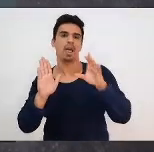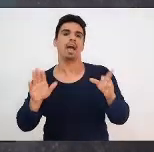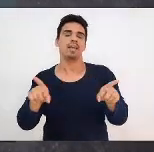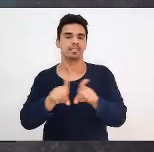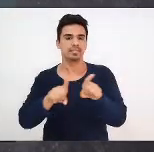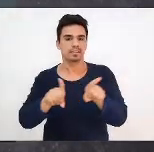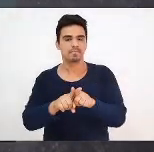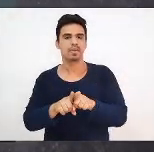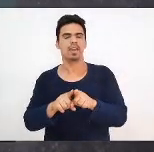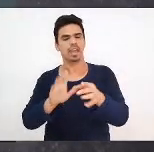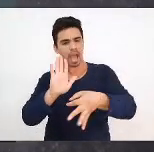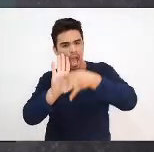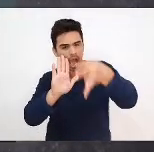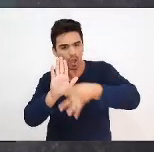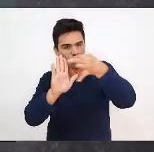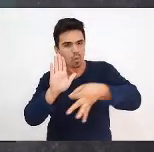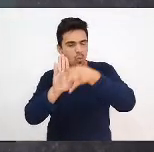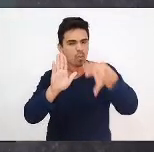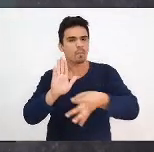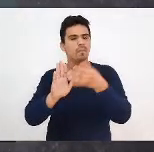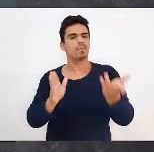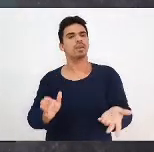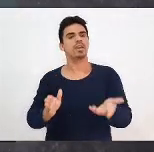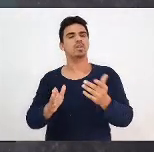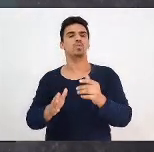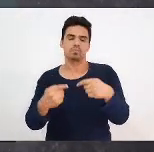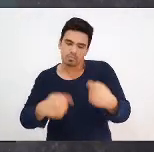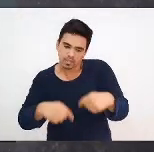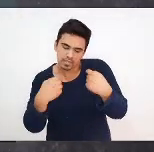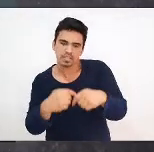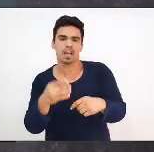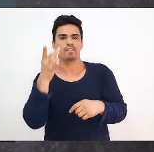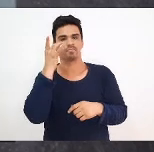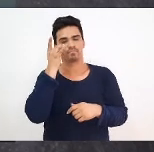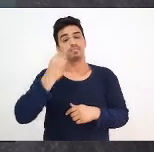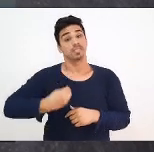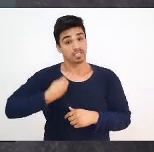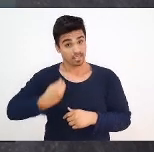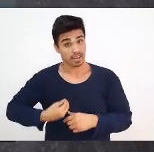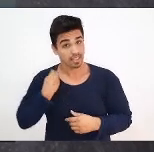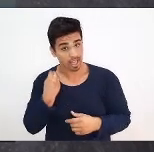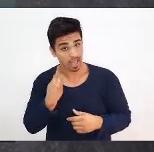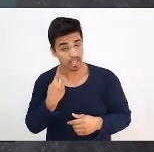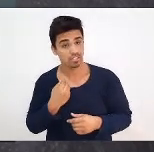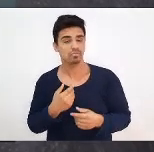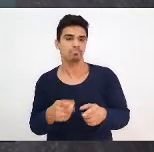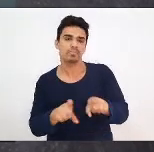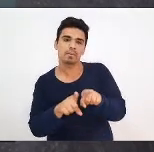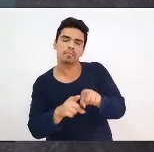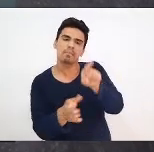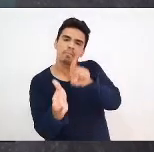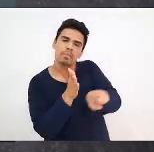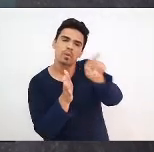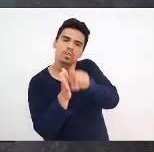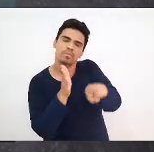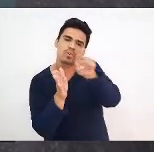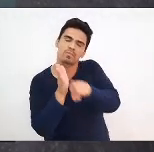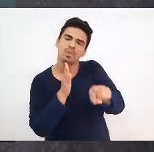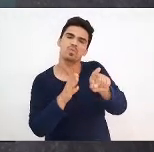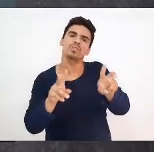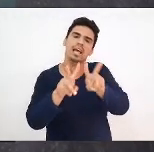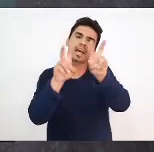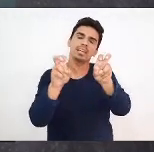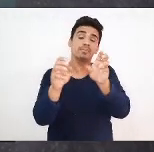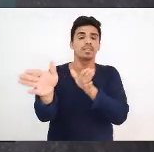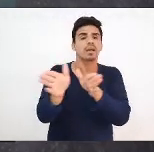favor da presencialidade, trazia os questionamentos a respeito de acessibilidade, porque